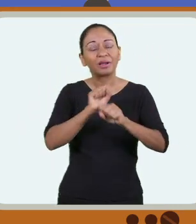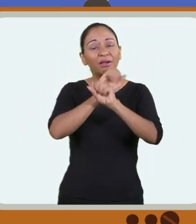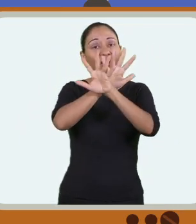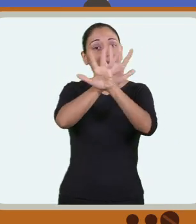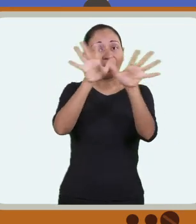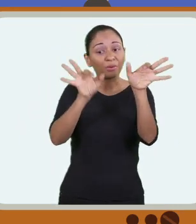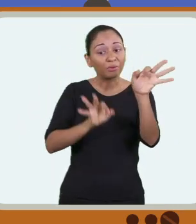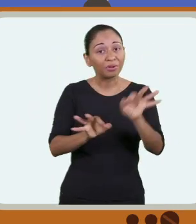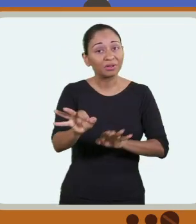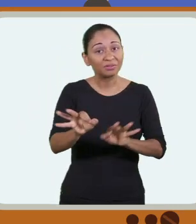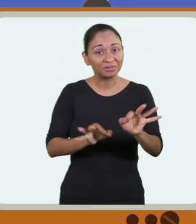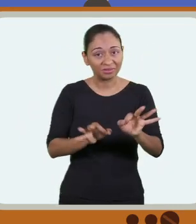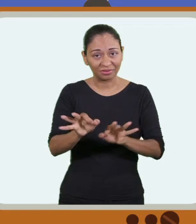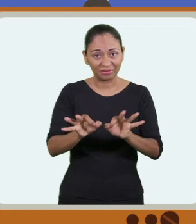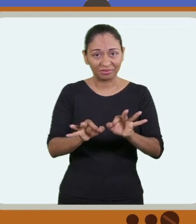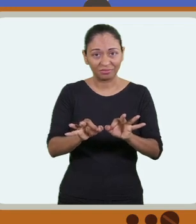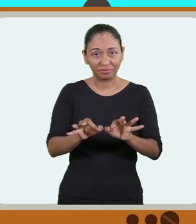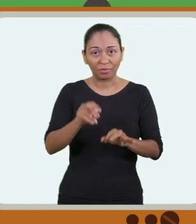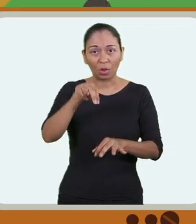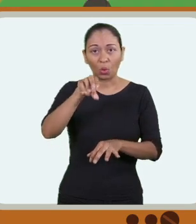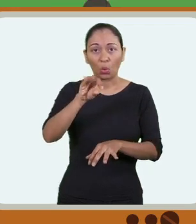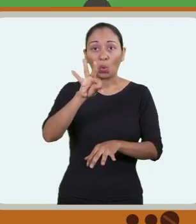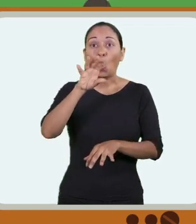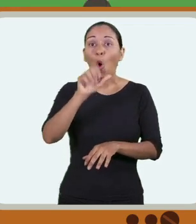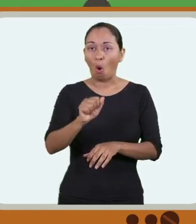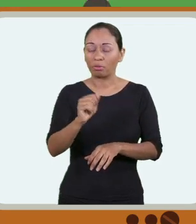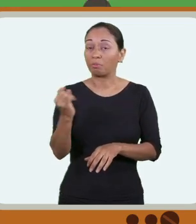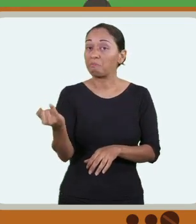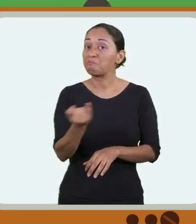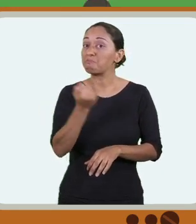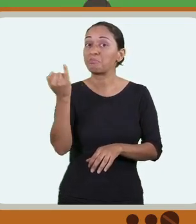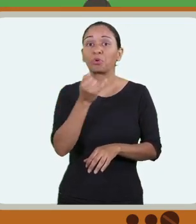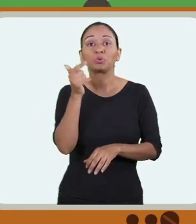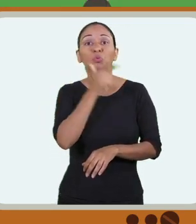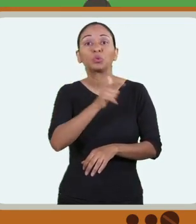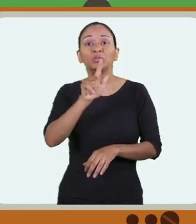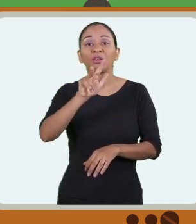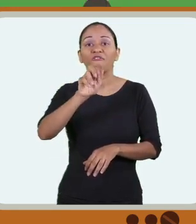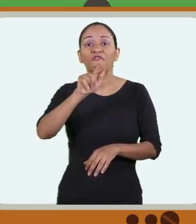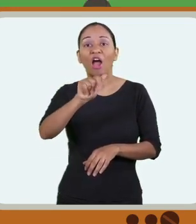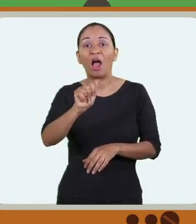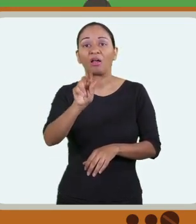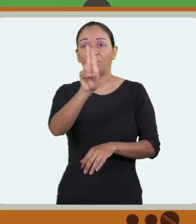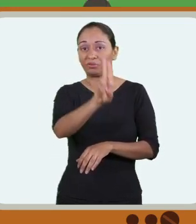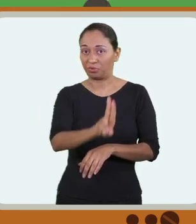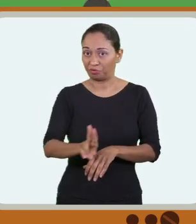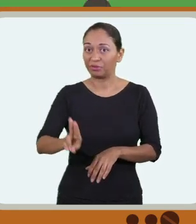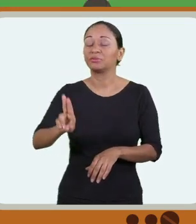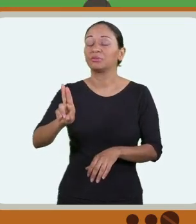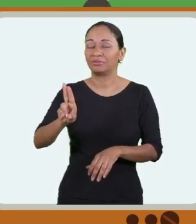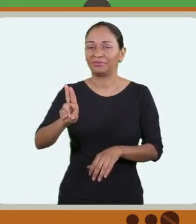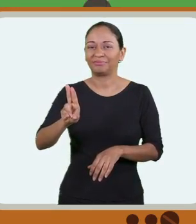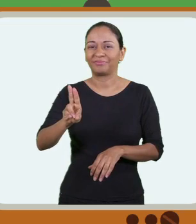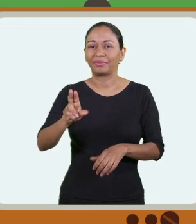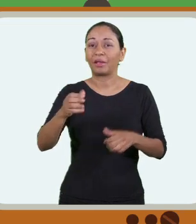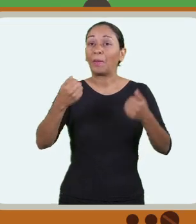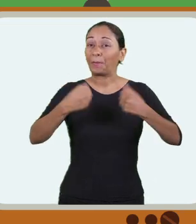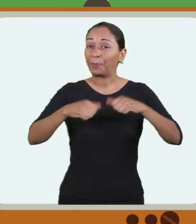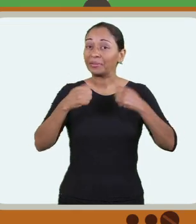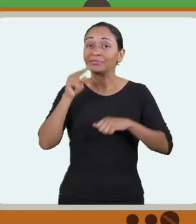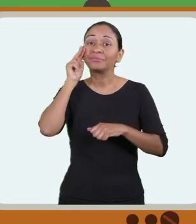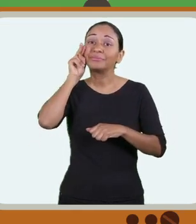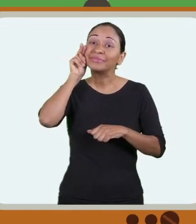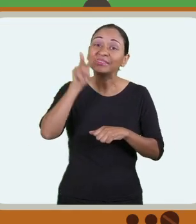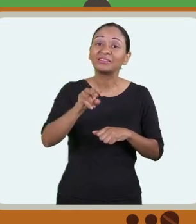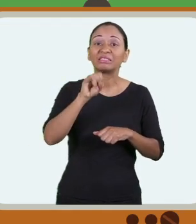argumentos claros e organizados. A nota da redação tem um peso importante na disputa por uma vaga na universidade. E alguns